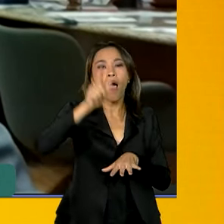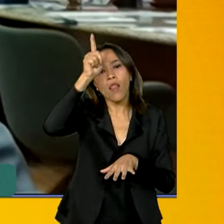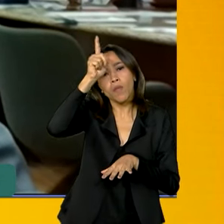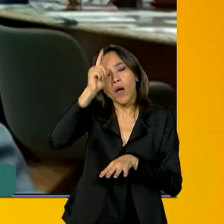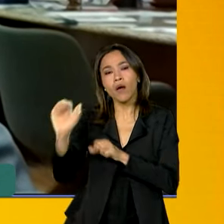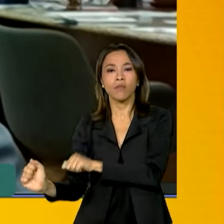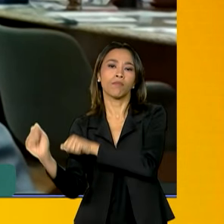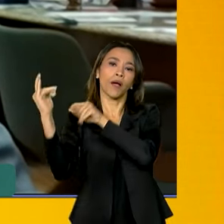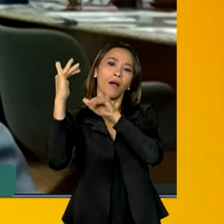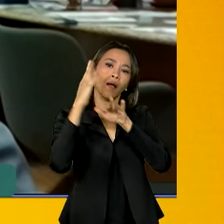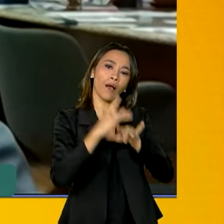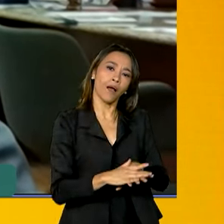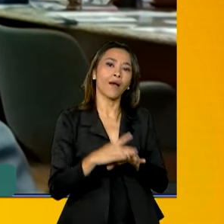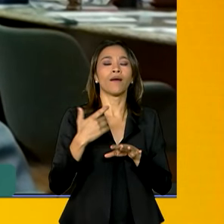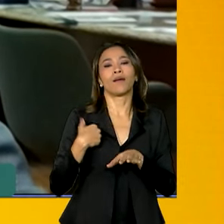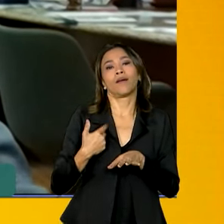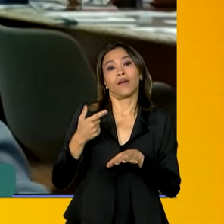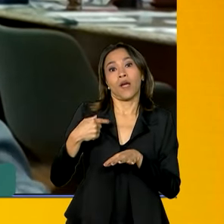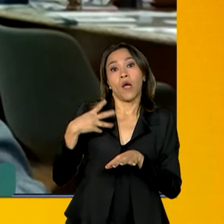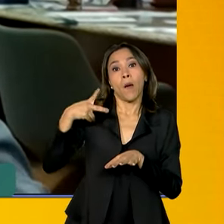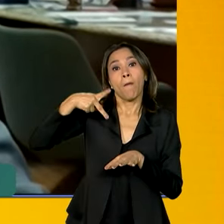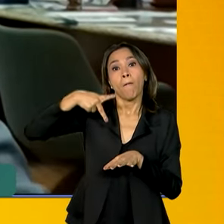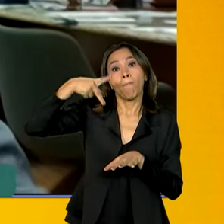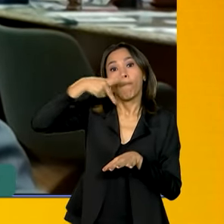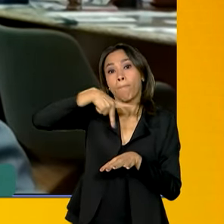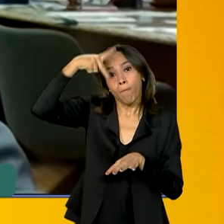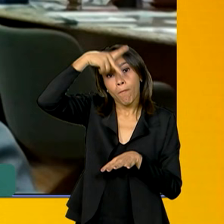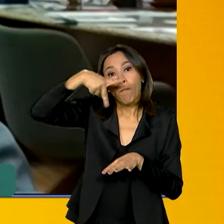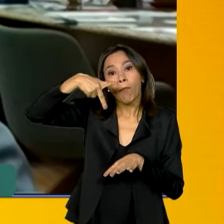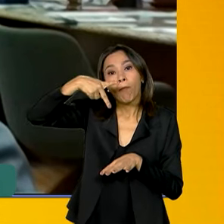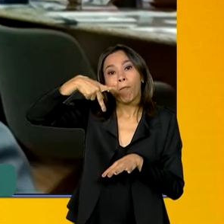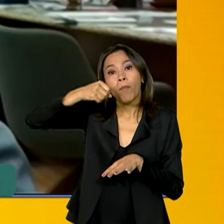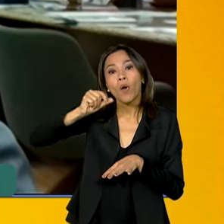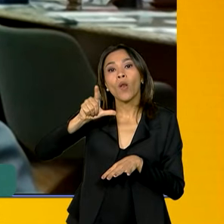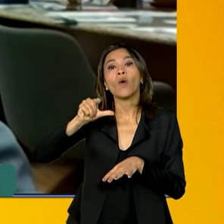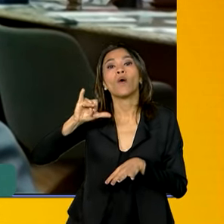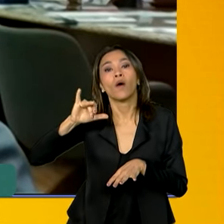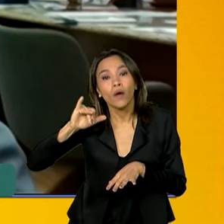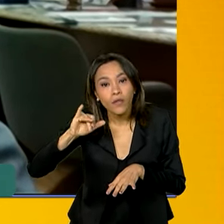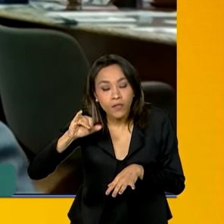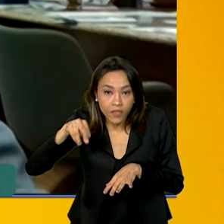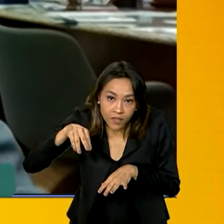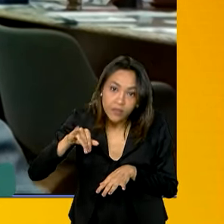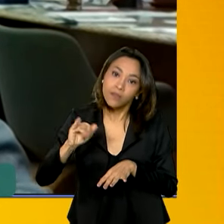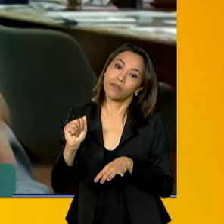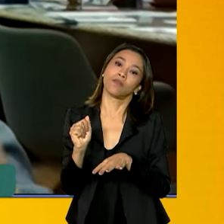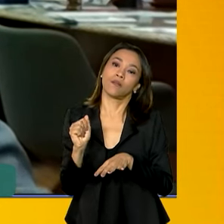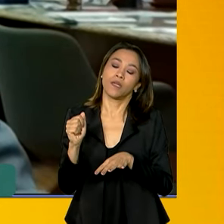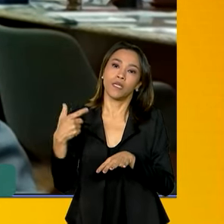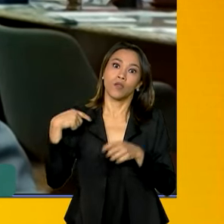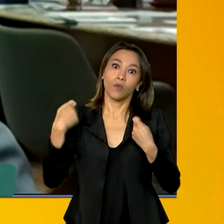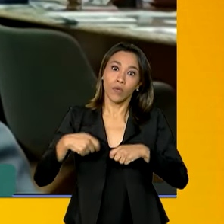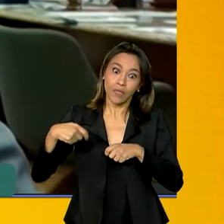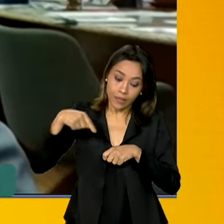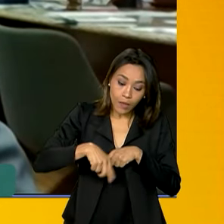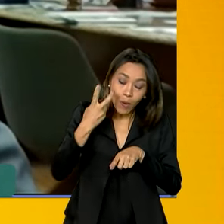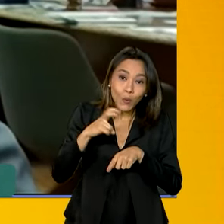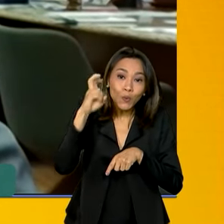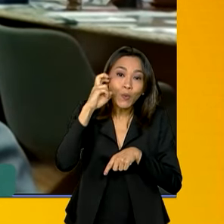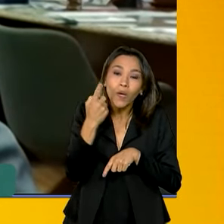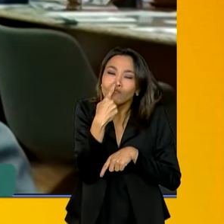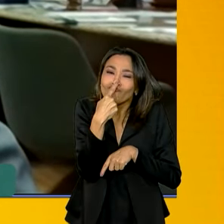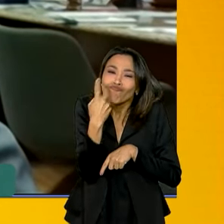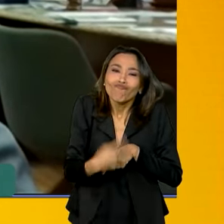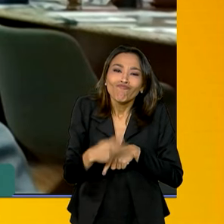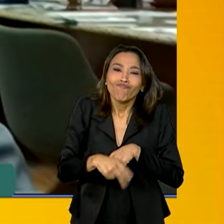italiana, polonesa, que acaba trazendo essa cultura. E nós precisamos espalhar essa cultura por